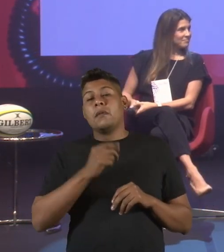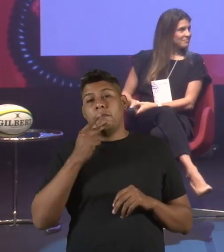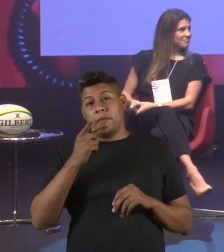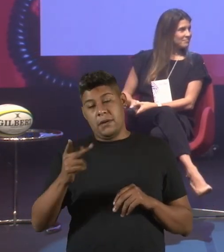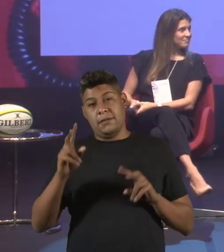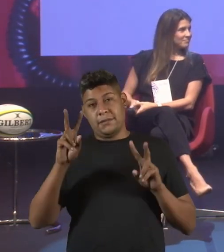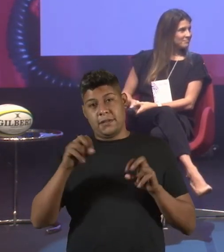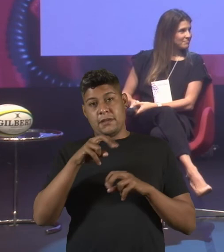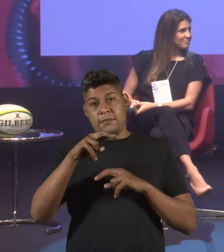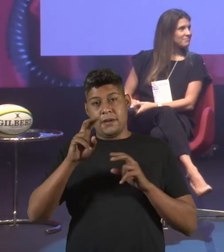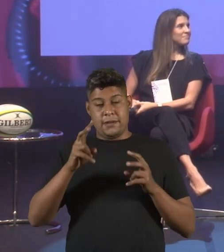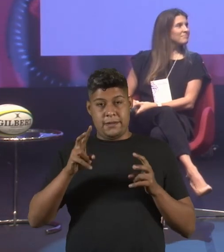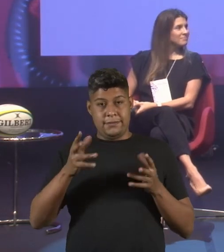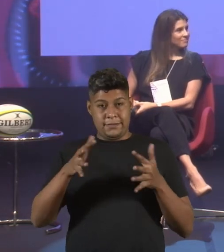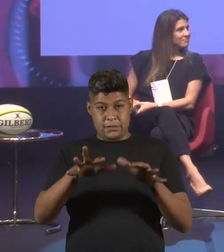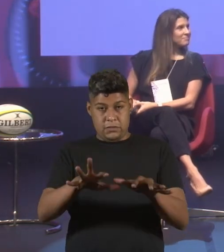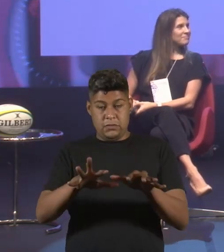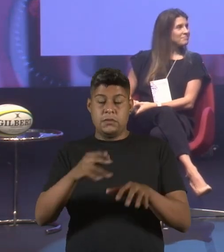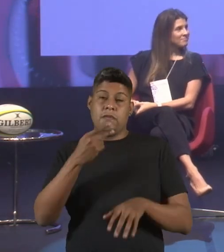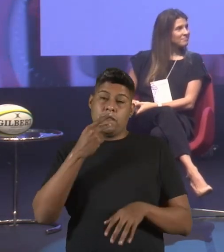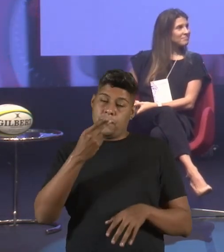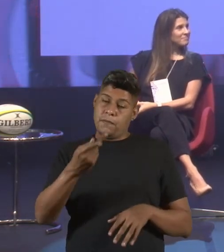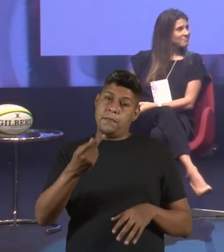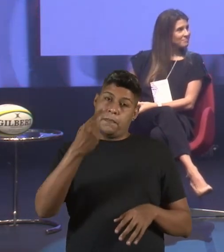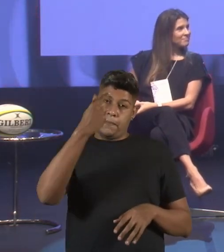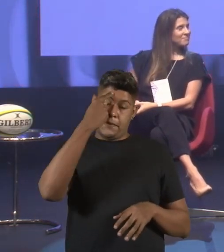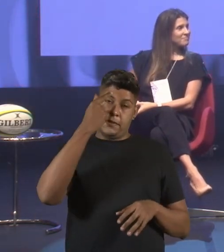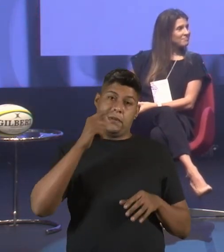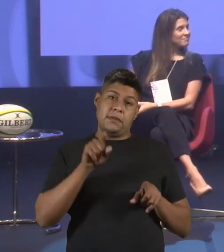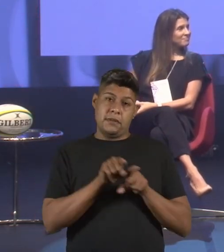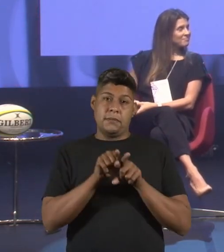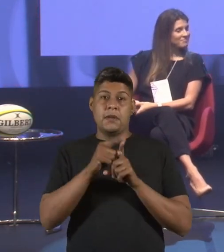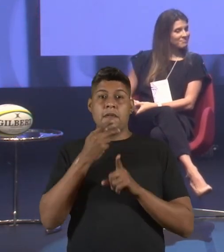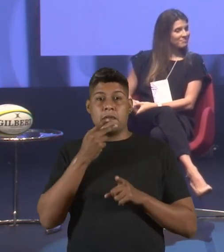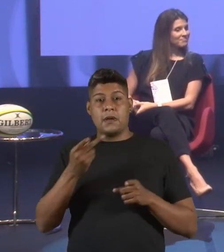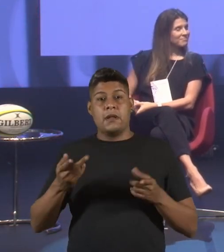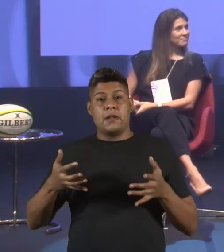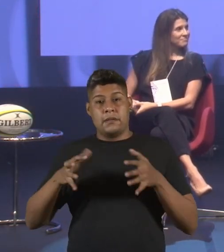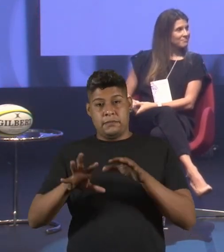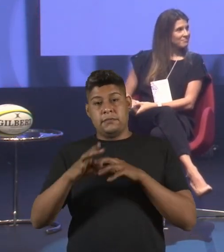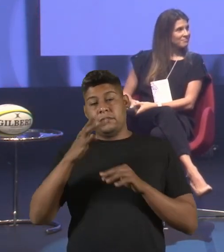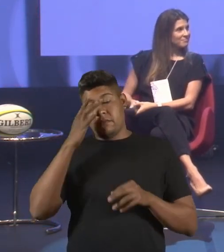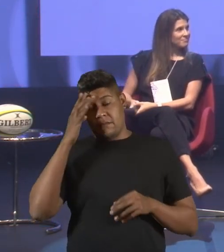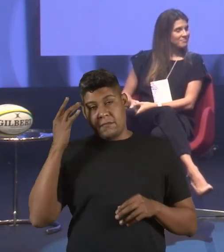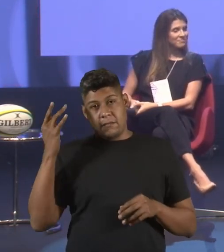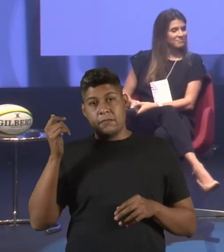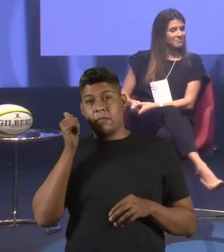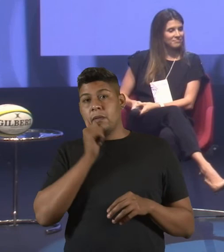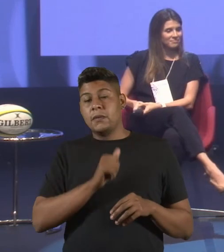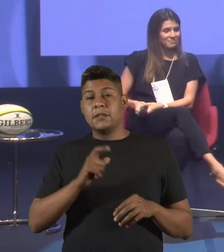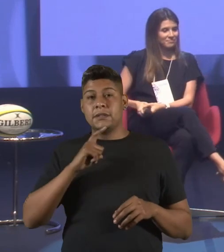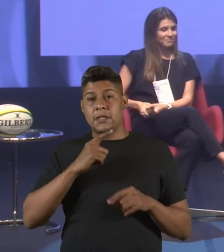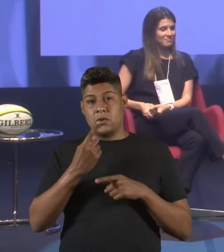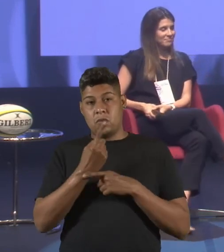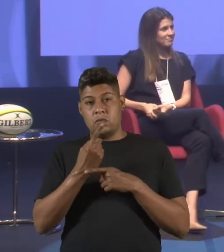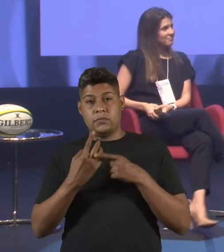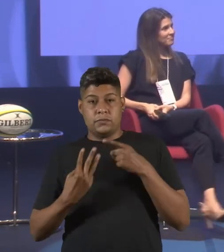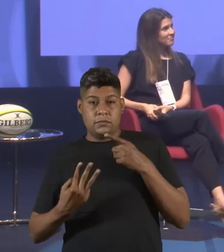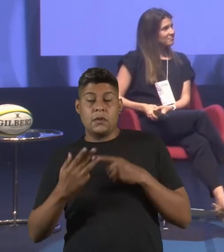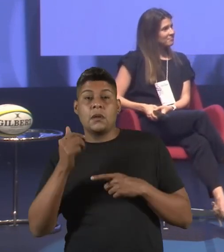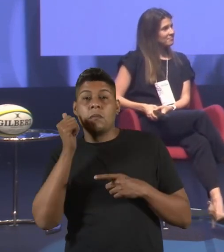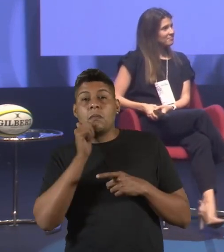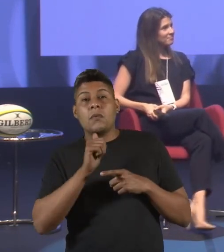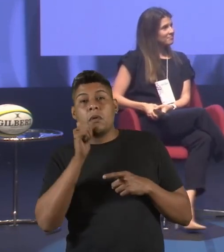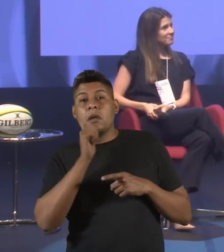inclusão, temos que pensar nisso também. E quando falamos de inclusão das mulheres, nós temos quase um terço da população de